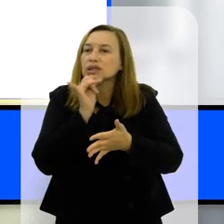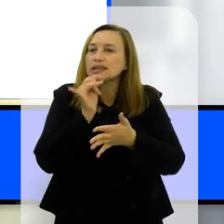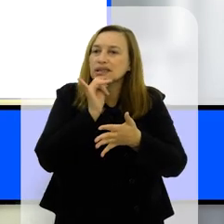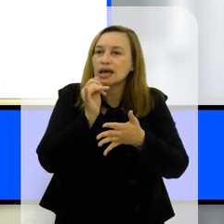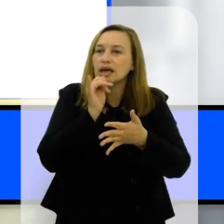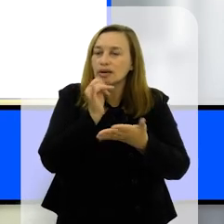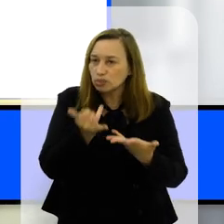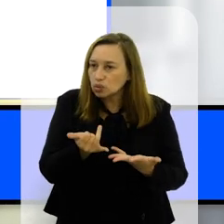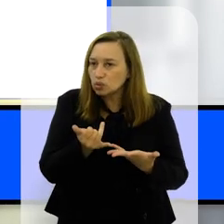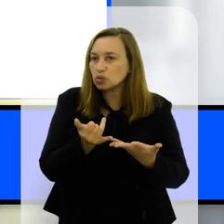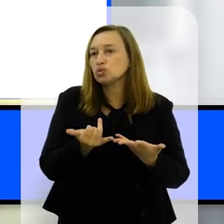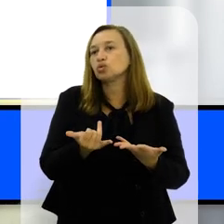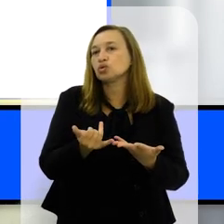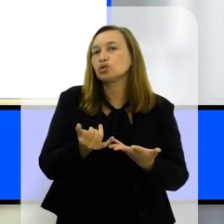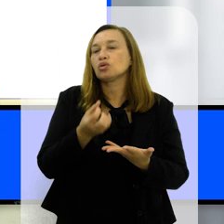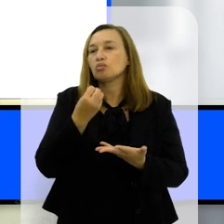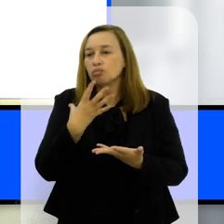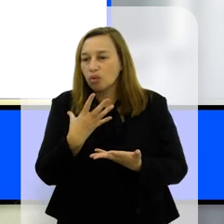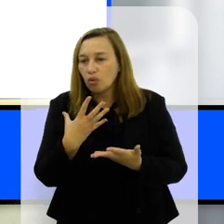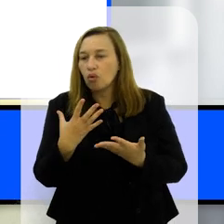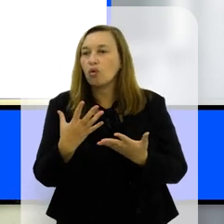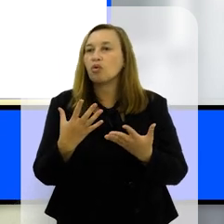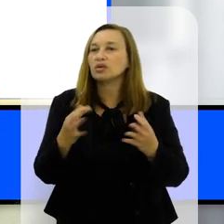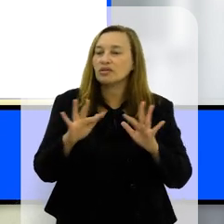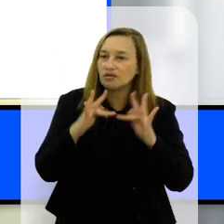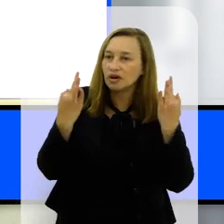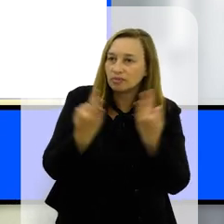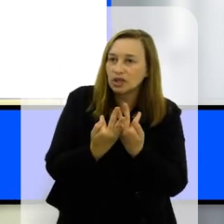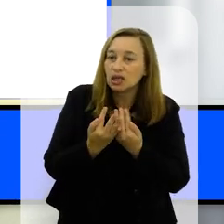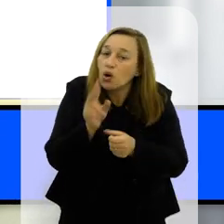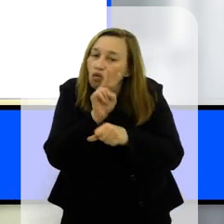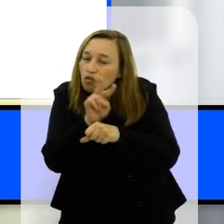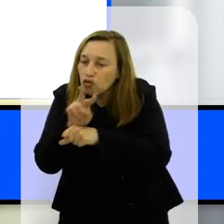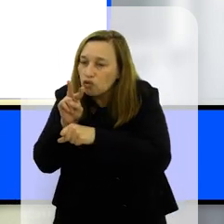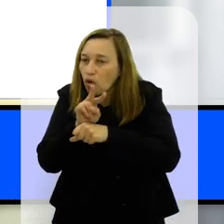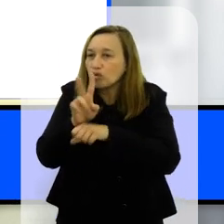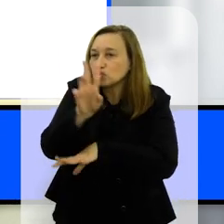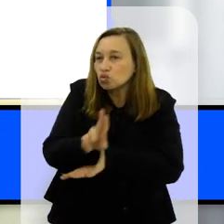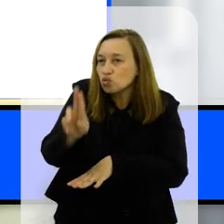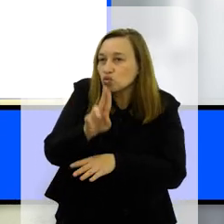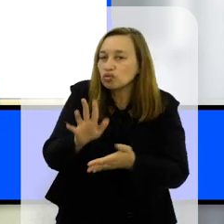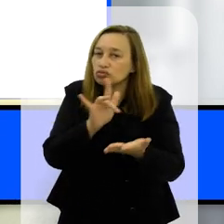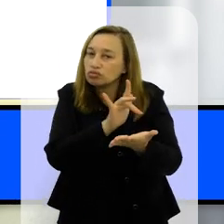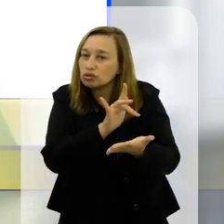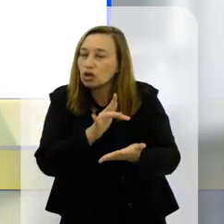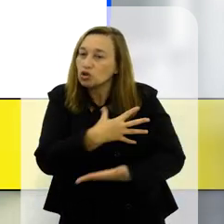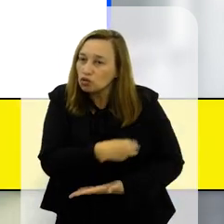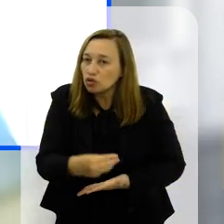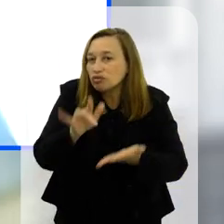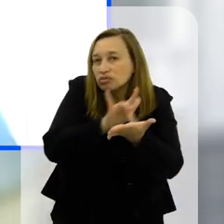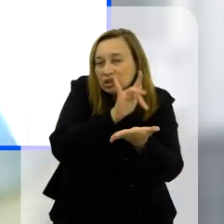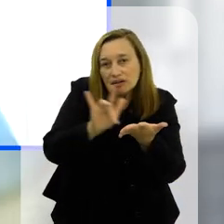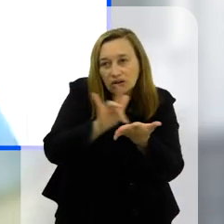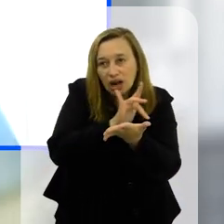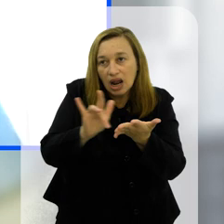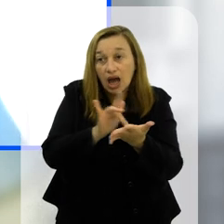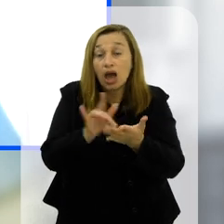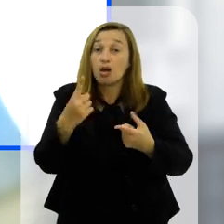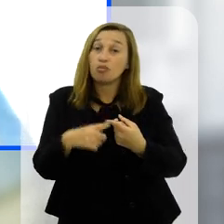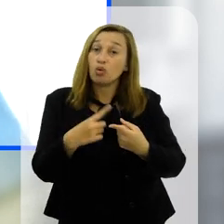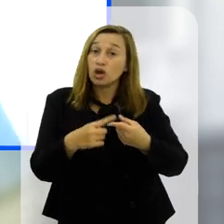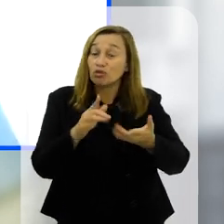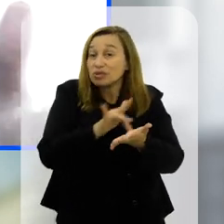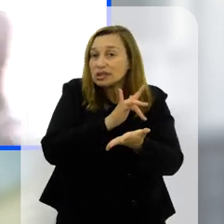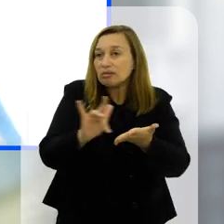parentalidade positiva né de ficar ali mediando esse uso do seu filho né com esse dispositivo porque o